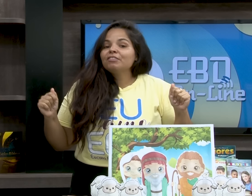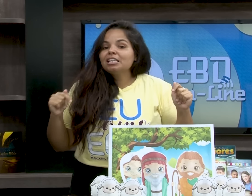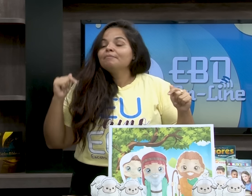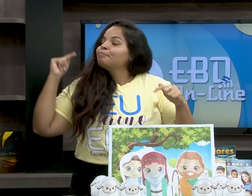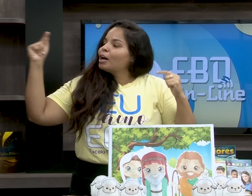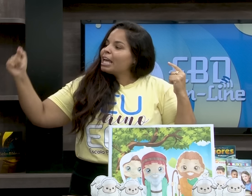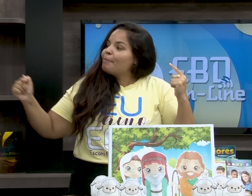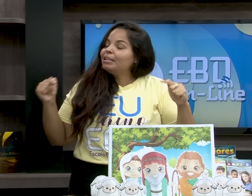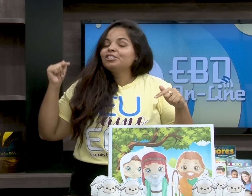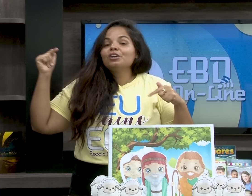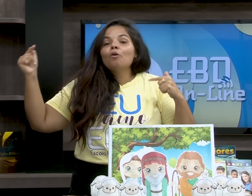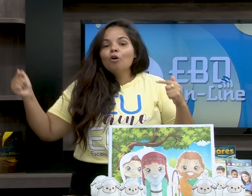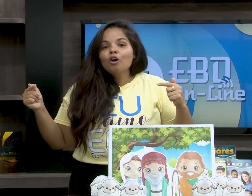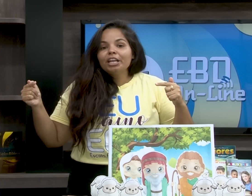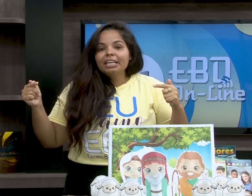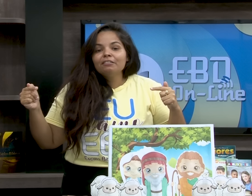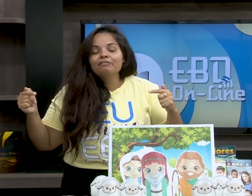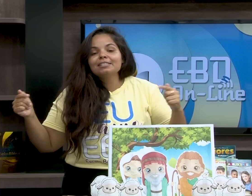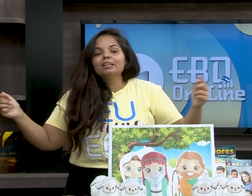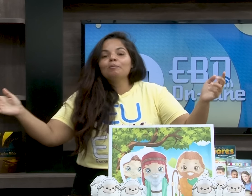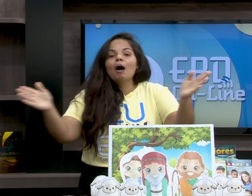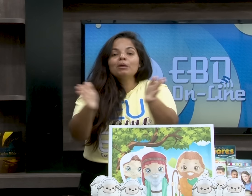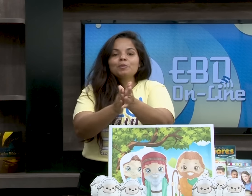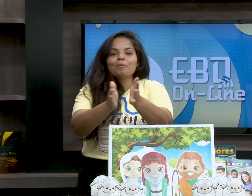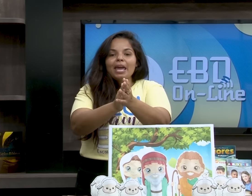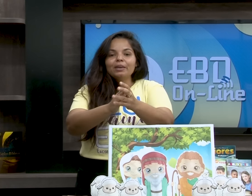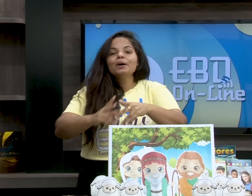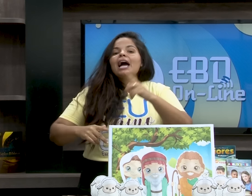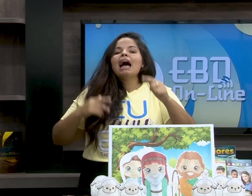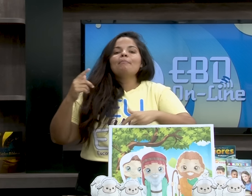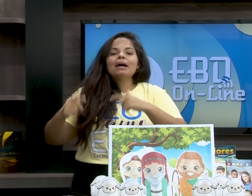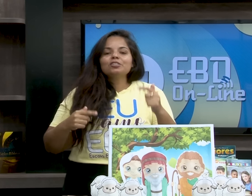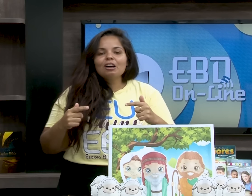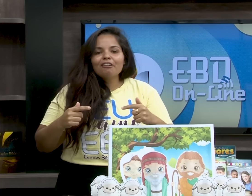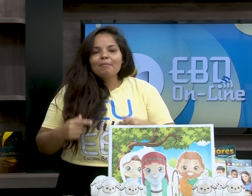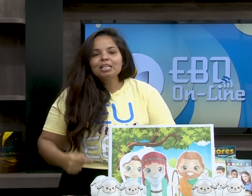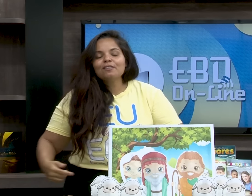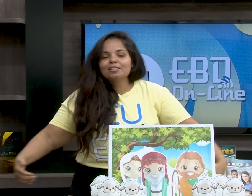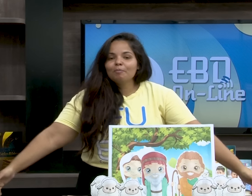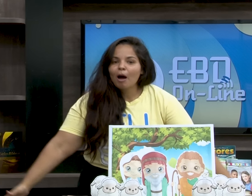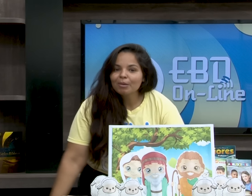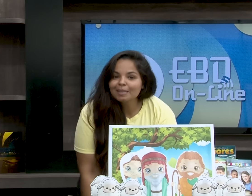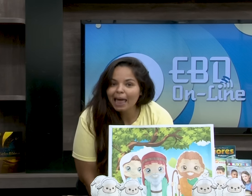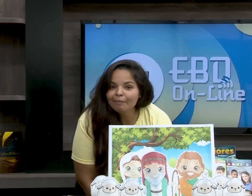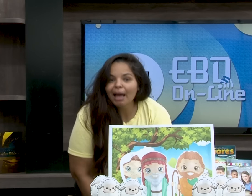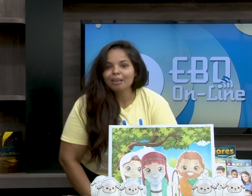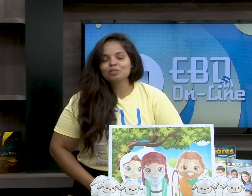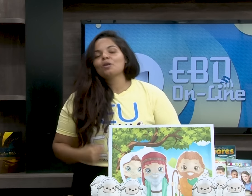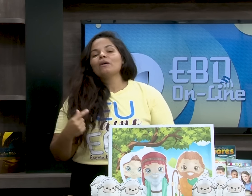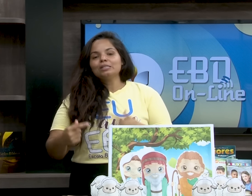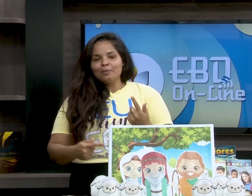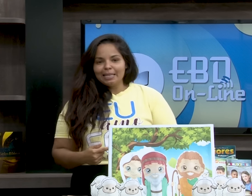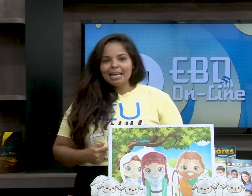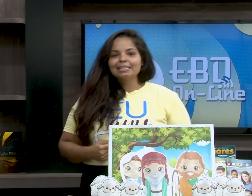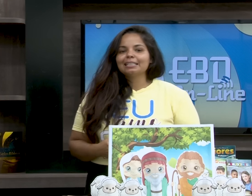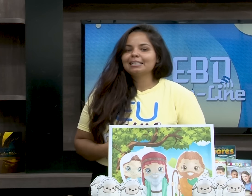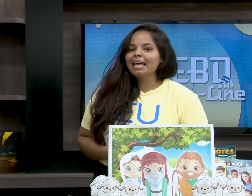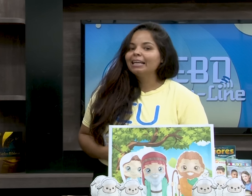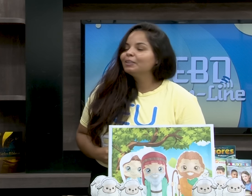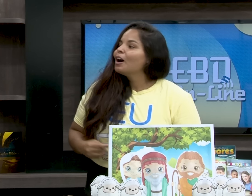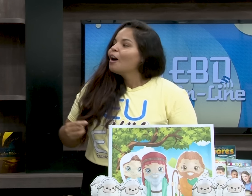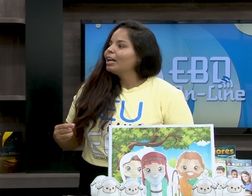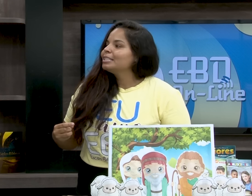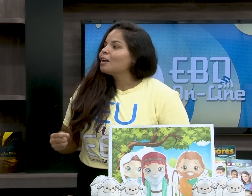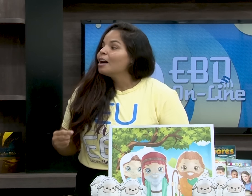E aí você pode repetir o corinho fazendo palmas pro meio. Repete novamente fazendo palmas lá embaixo com a sua criança,